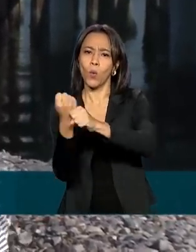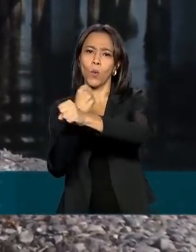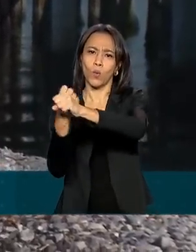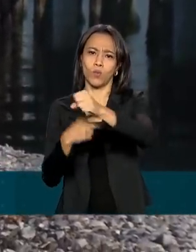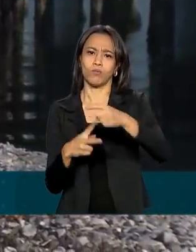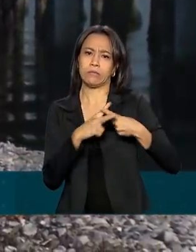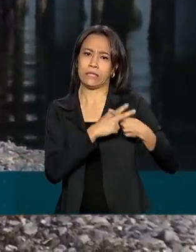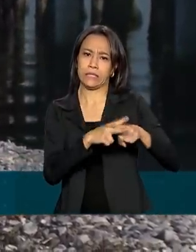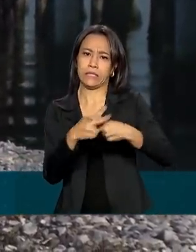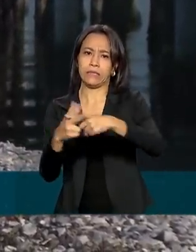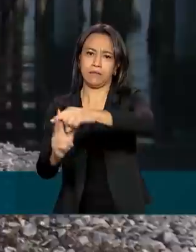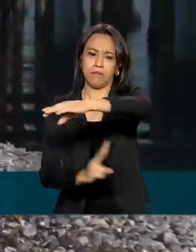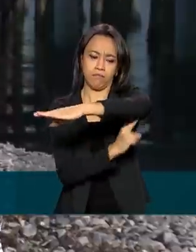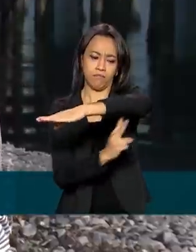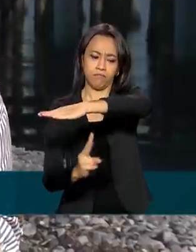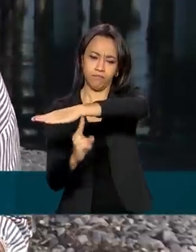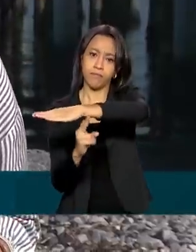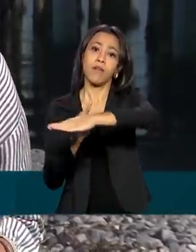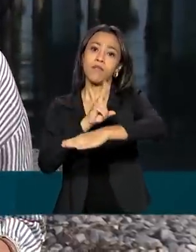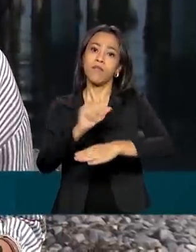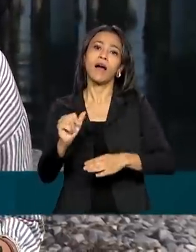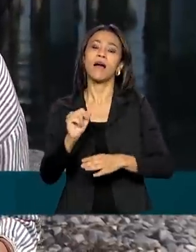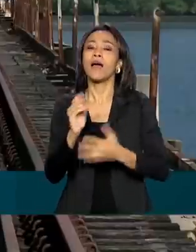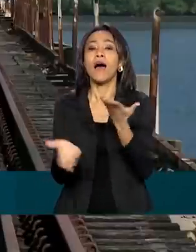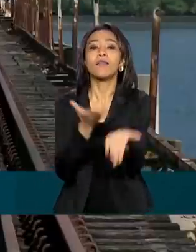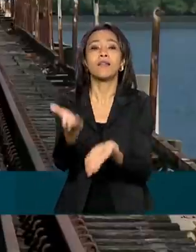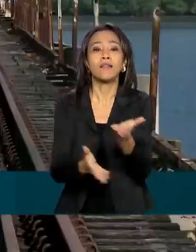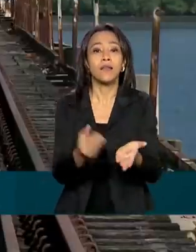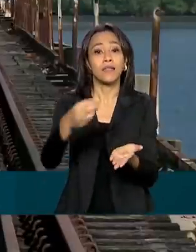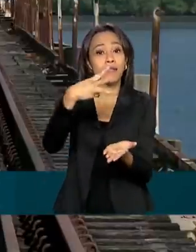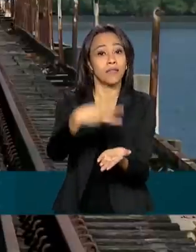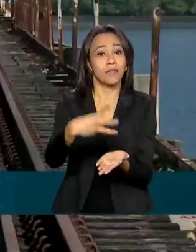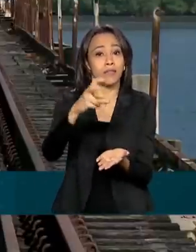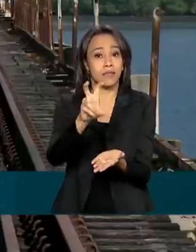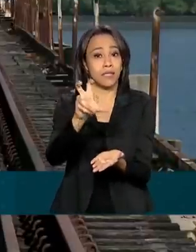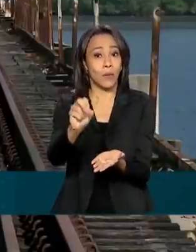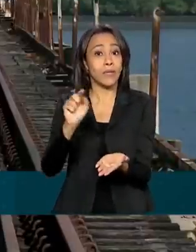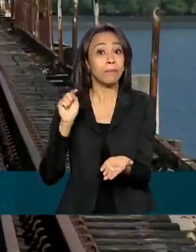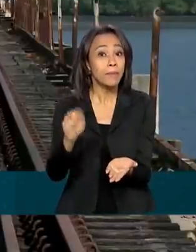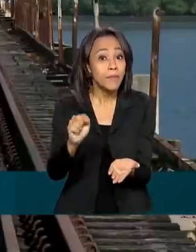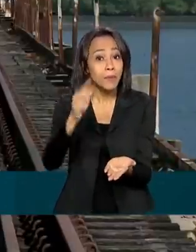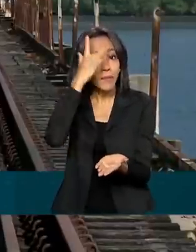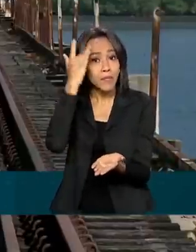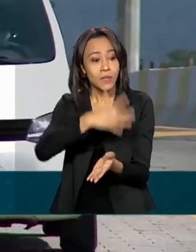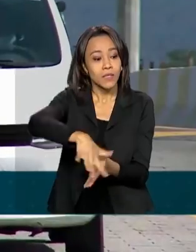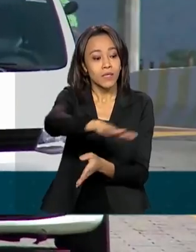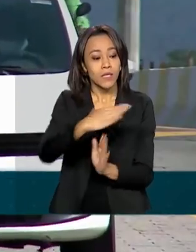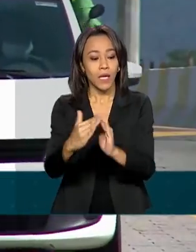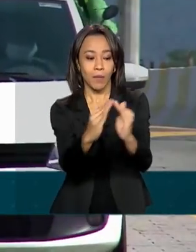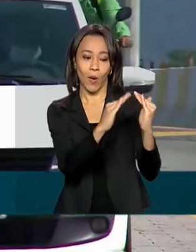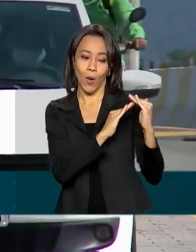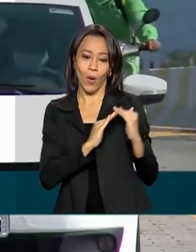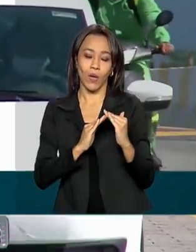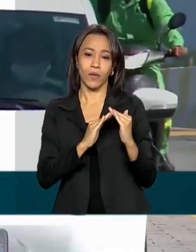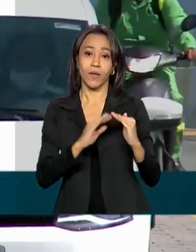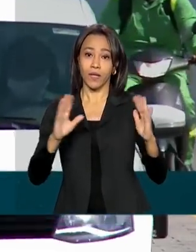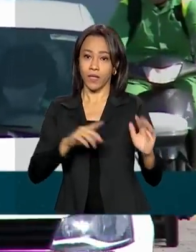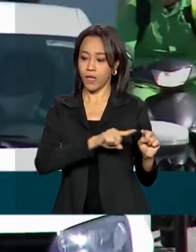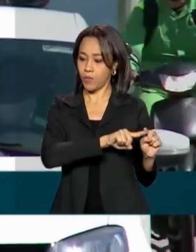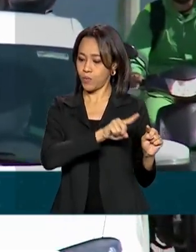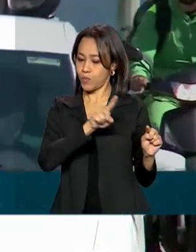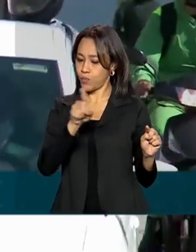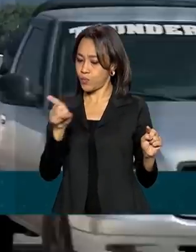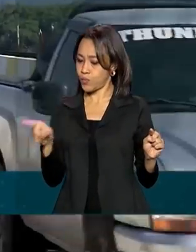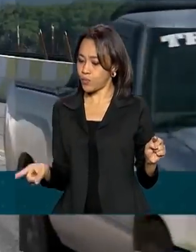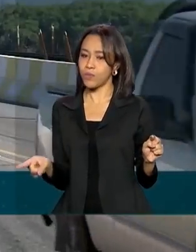A obra vai atender 350 mil pessoas que moram na região. A ponte que liga a ilha de São Vicente ao